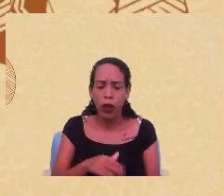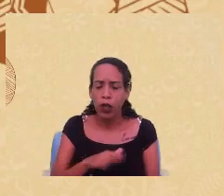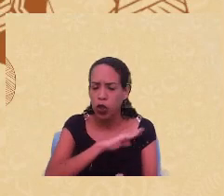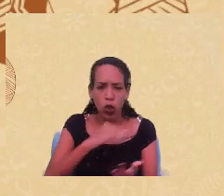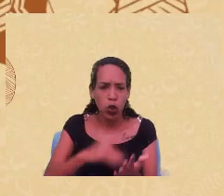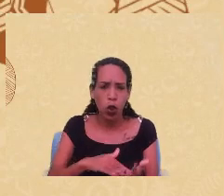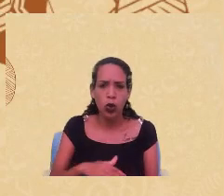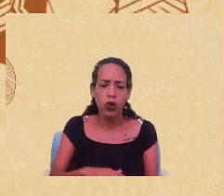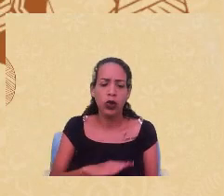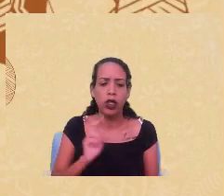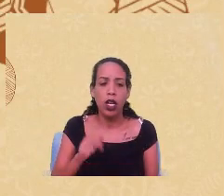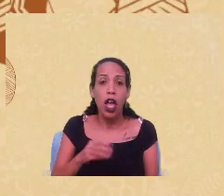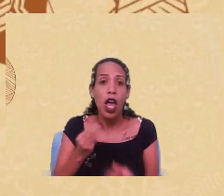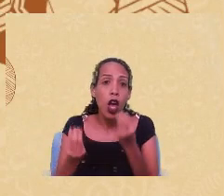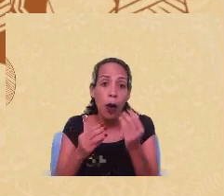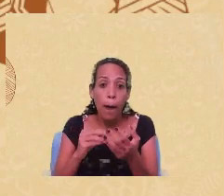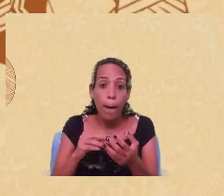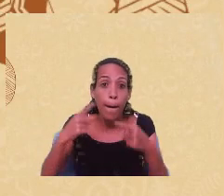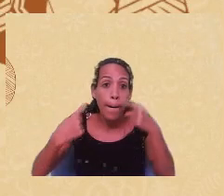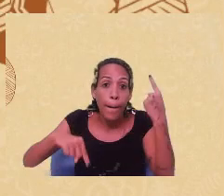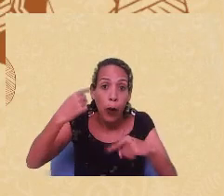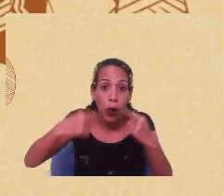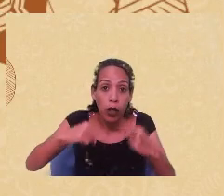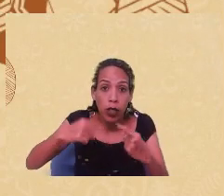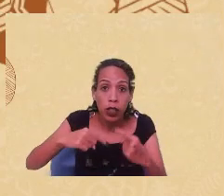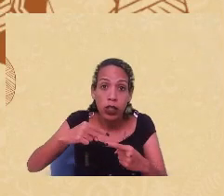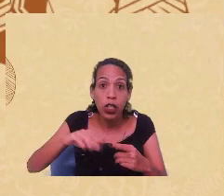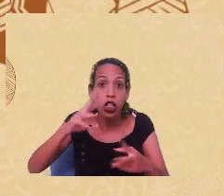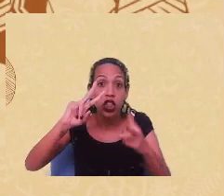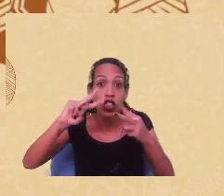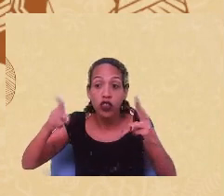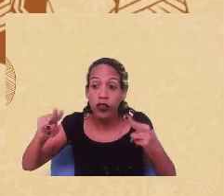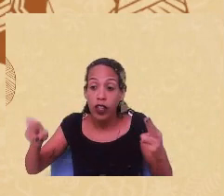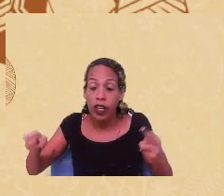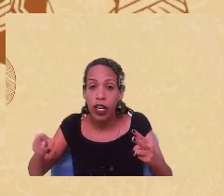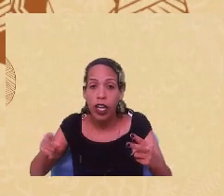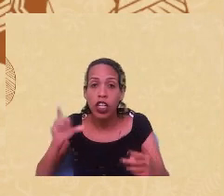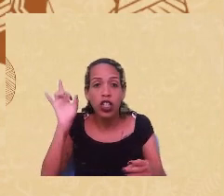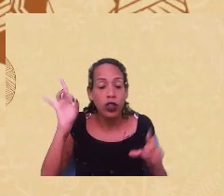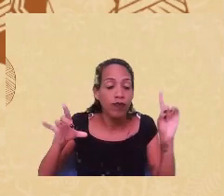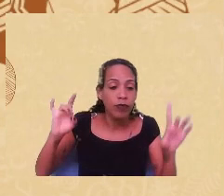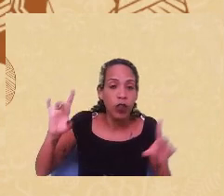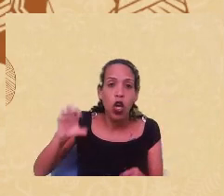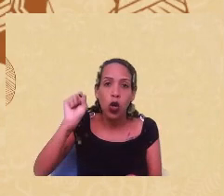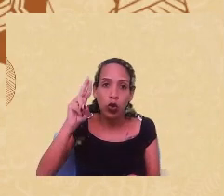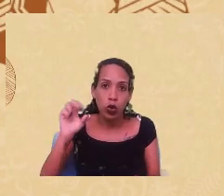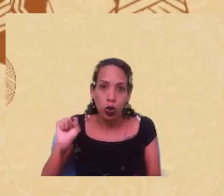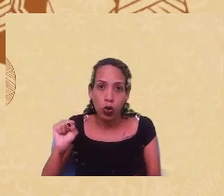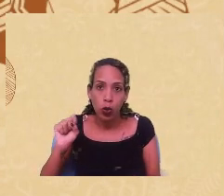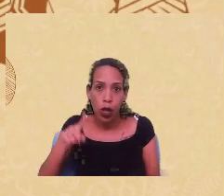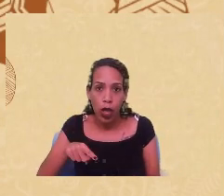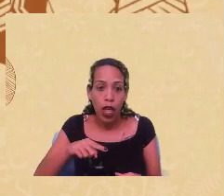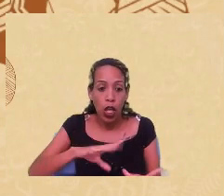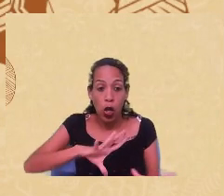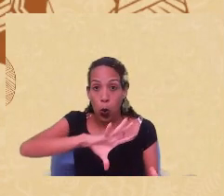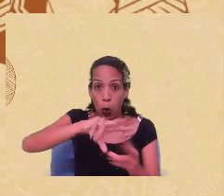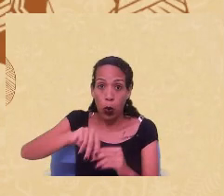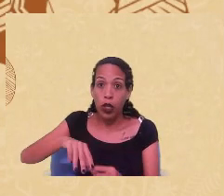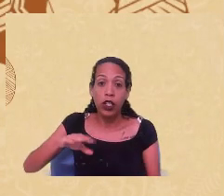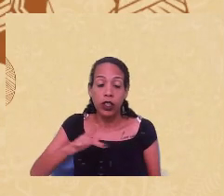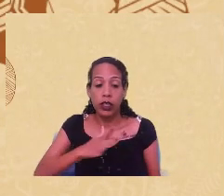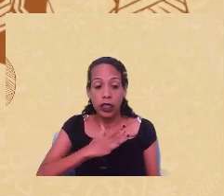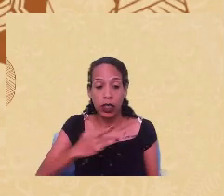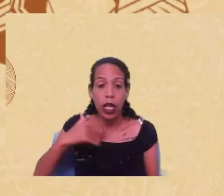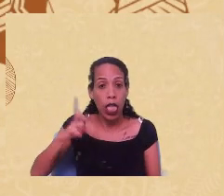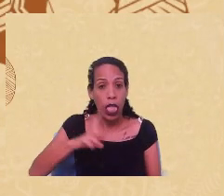você crie políticas para as diversas particularidades. Então, o SUS, que é um sistema universal de saúde, ele tem políticas